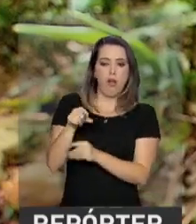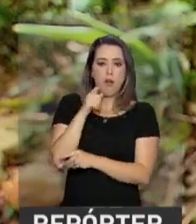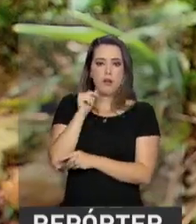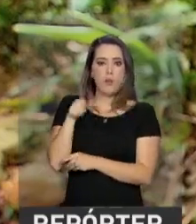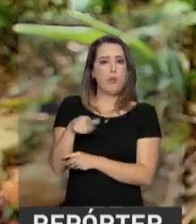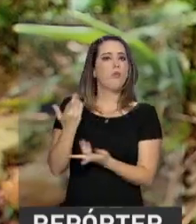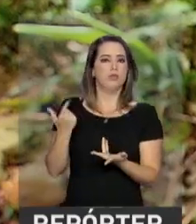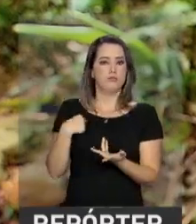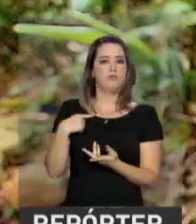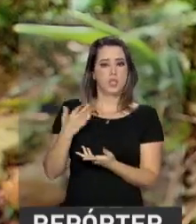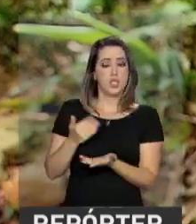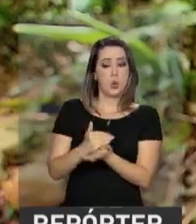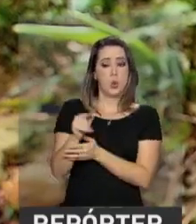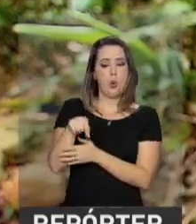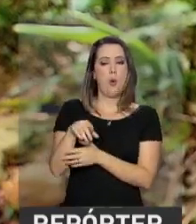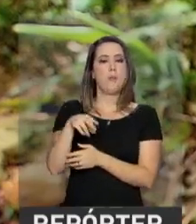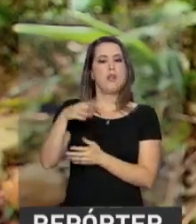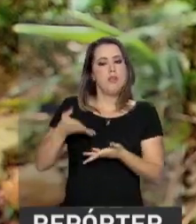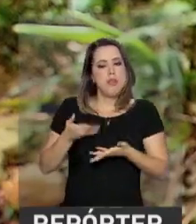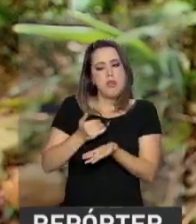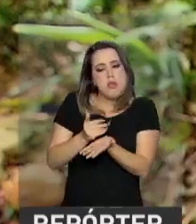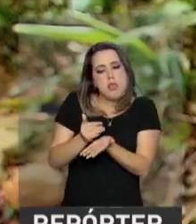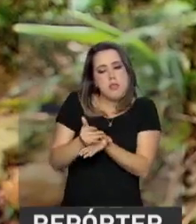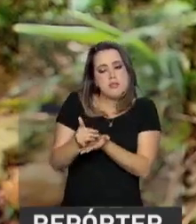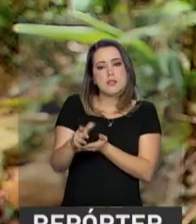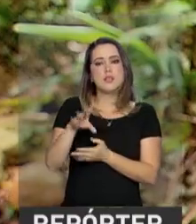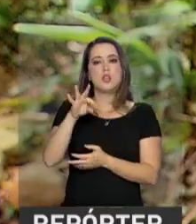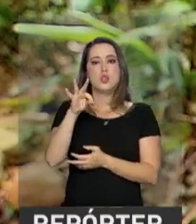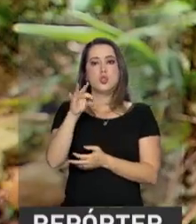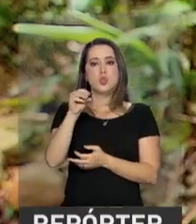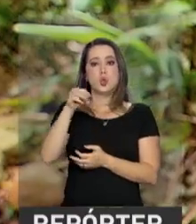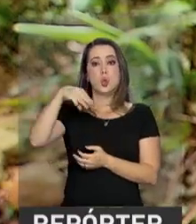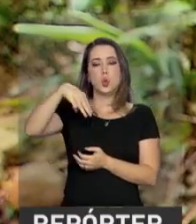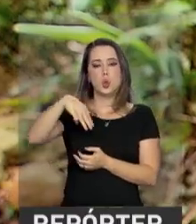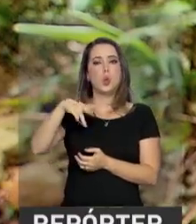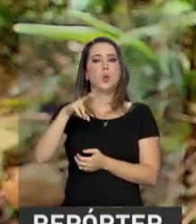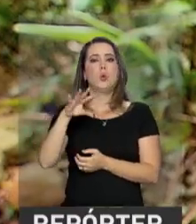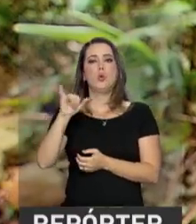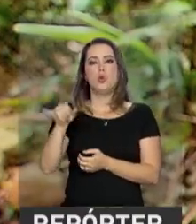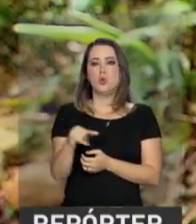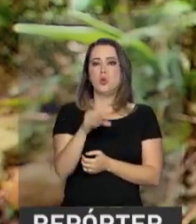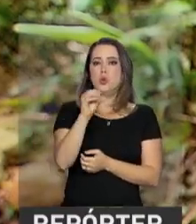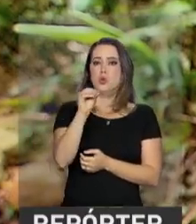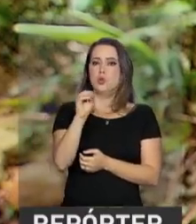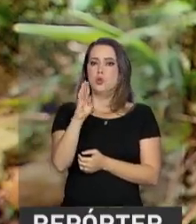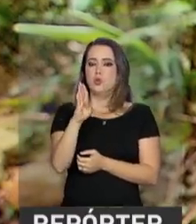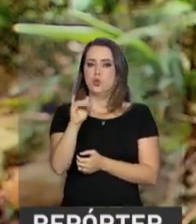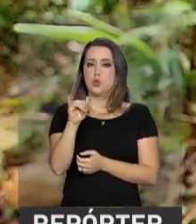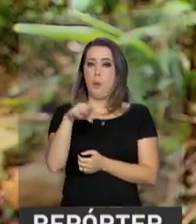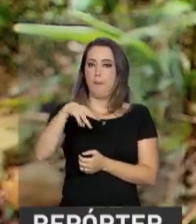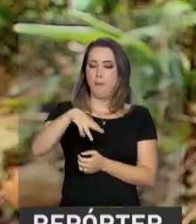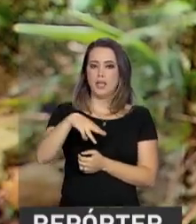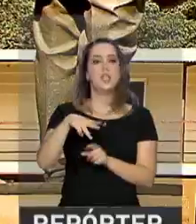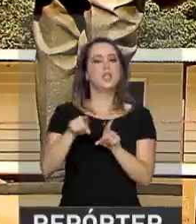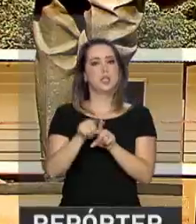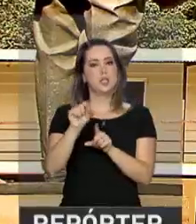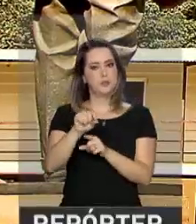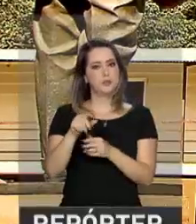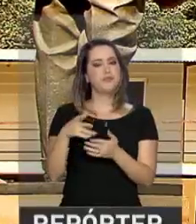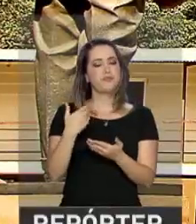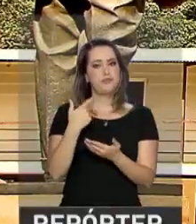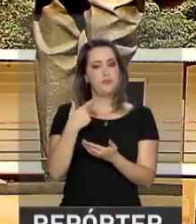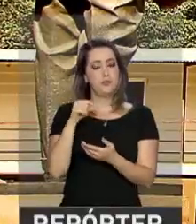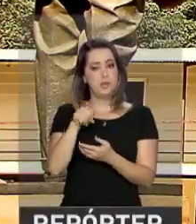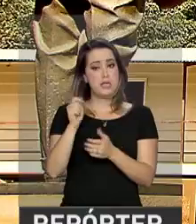chama-se Nascente Tom Jobim, porque é homenagem a Tom Jobim e Vinícius, porque aqui onde foi escrita a música, água de bebê, camarada. O